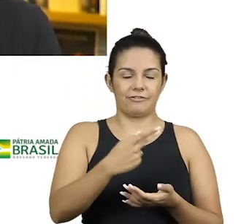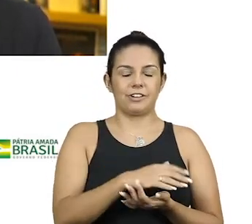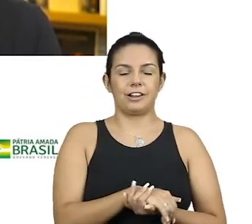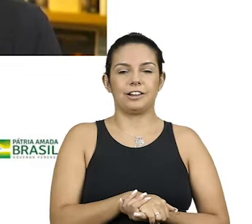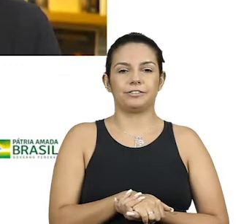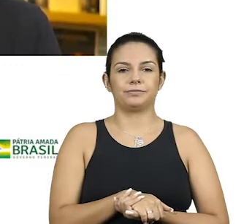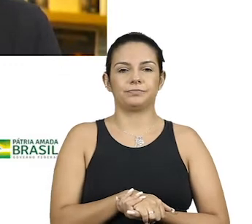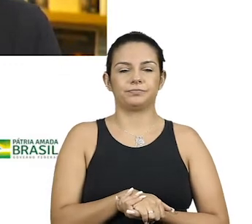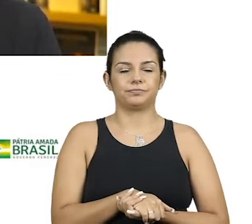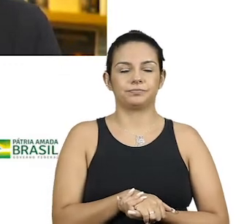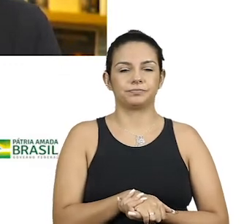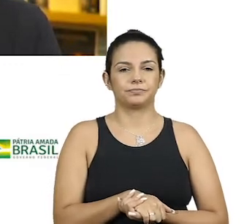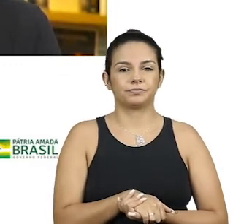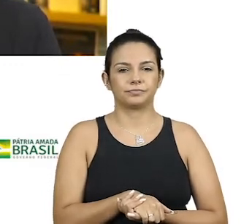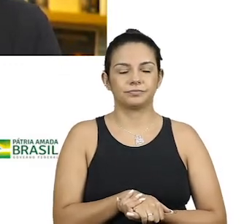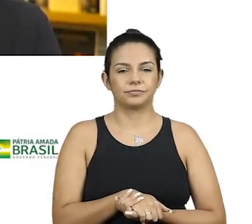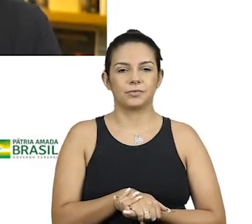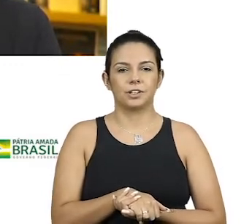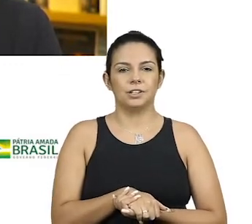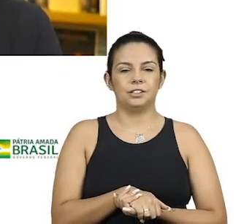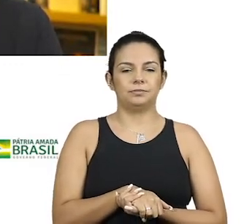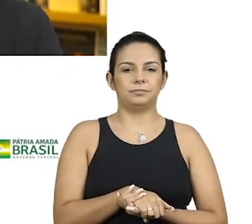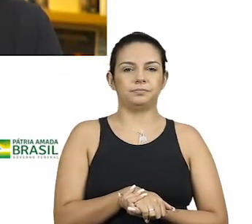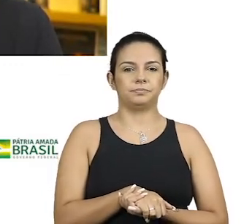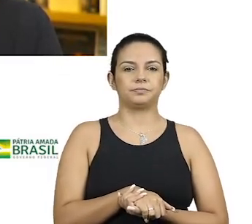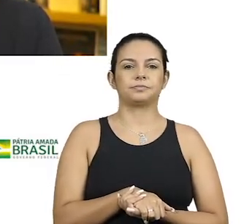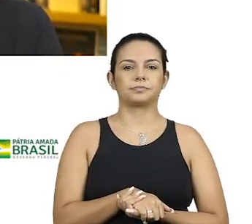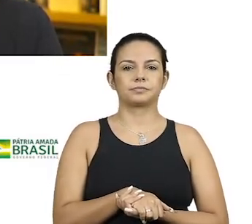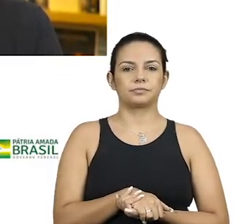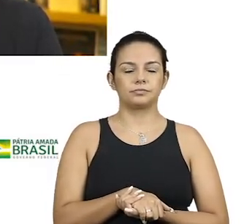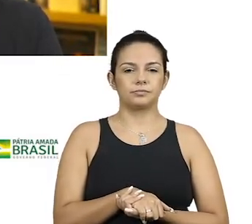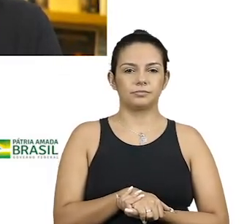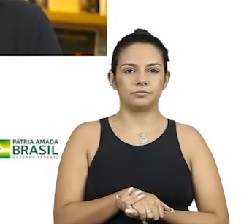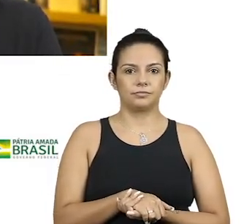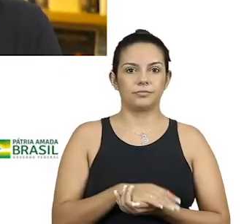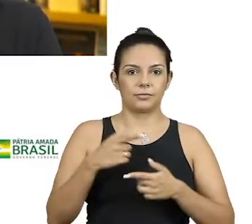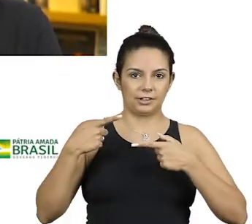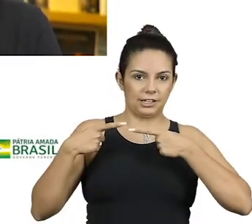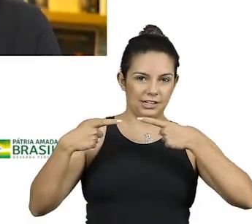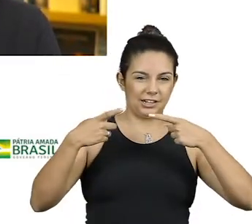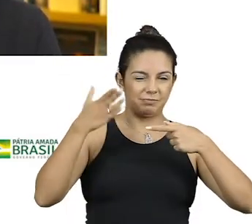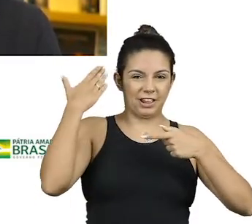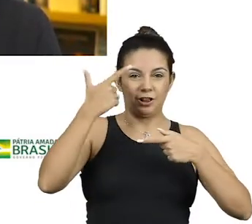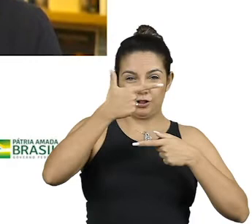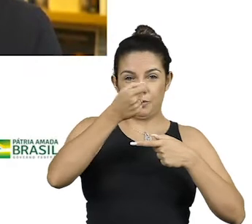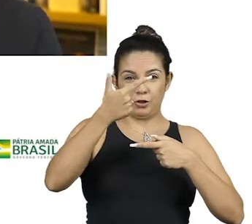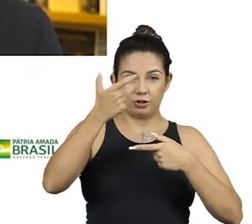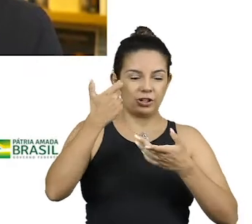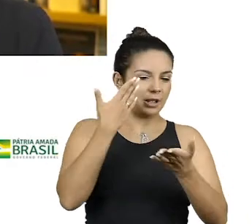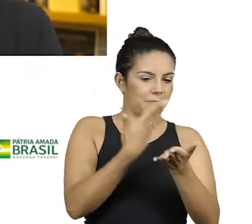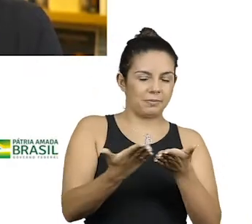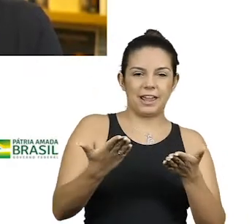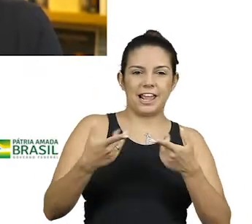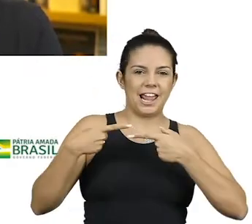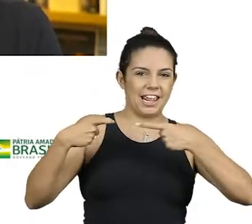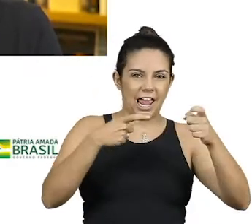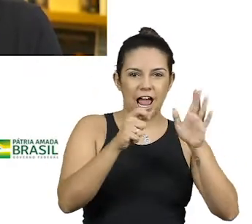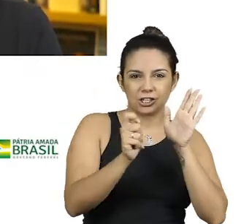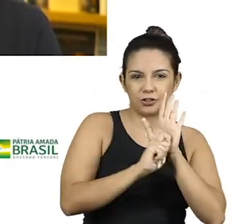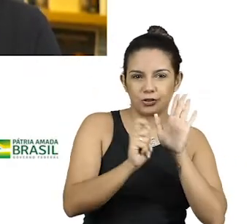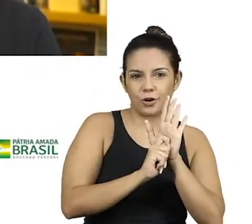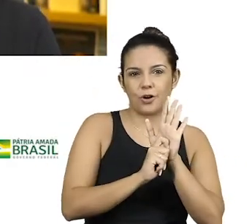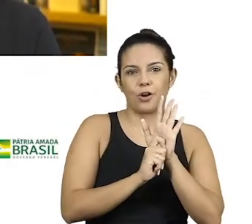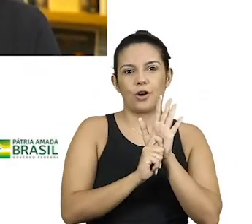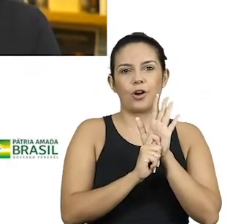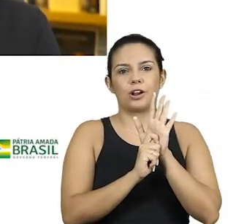do fracasso da guerra às drogas, da necessidade de se procurar uma